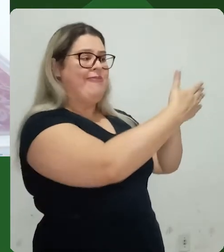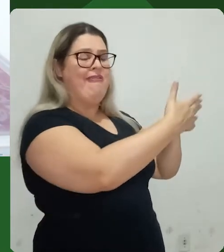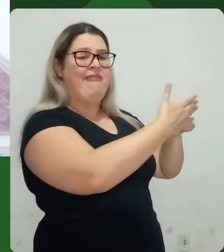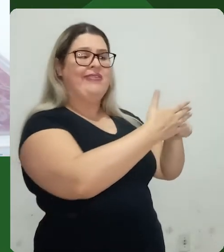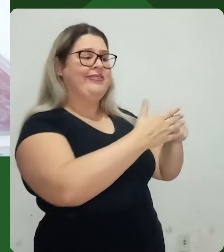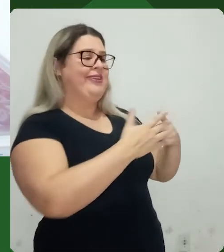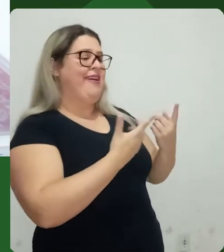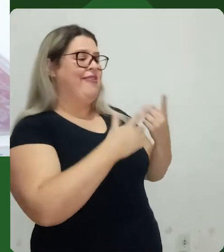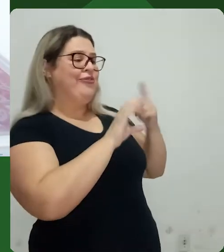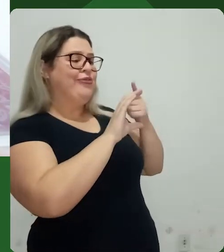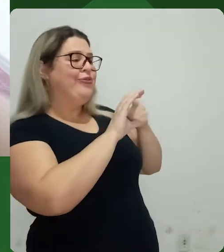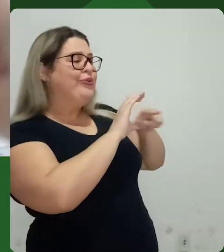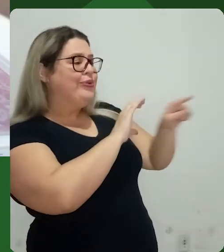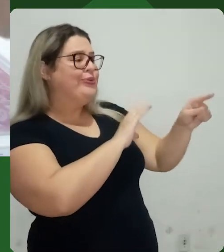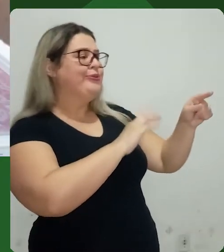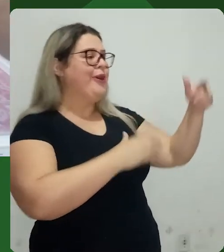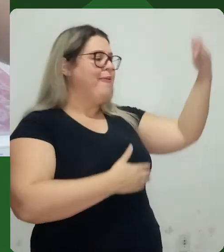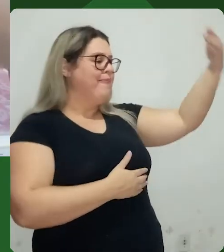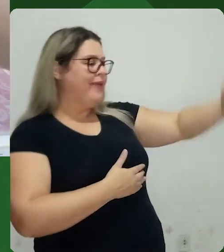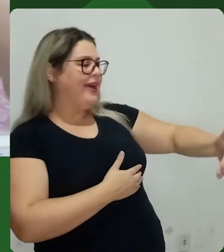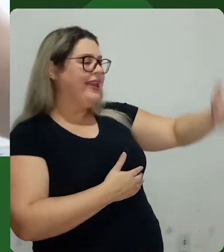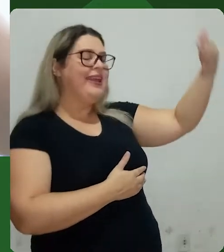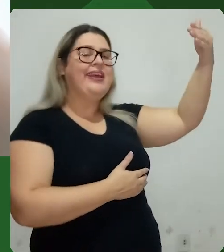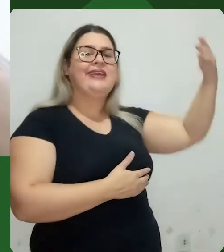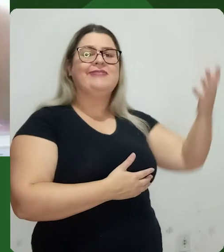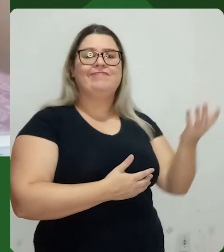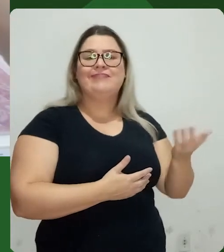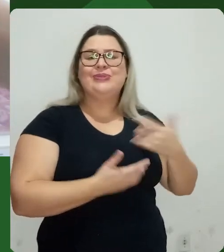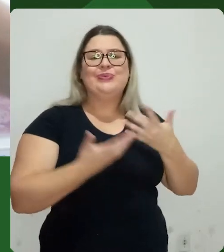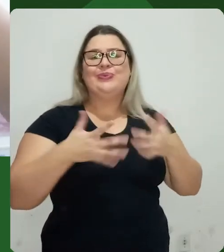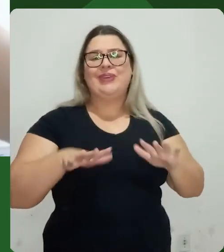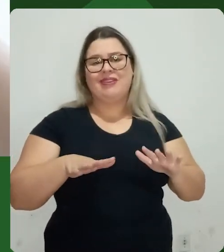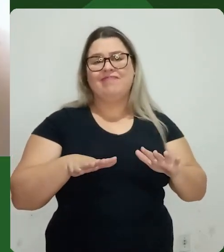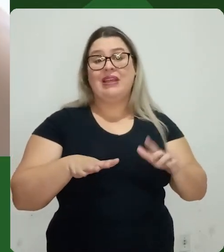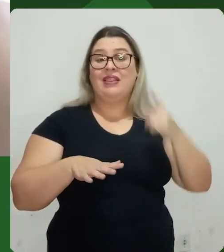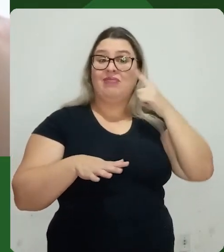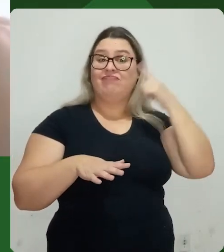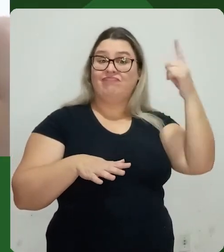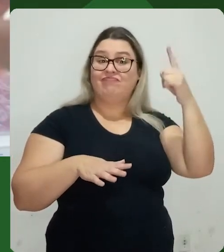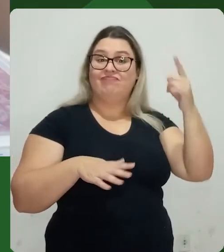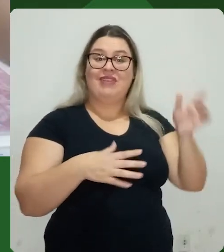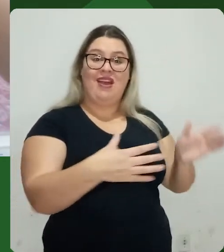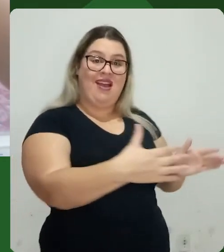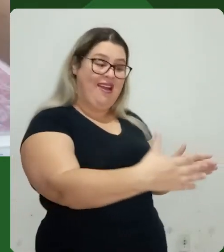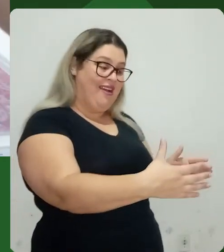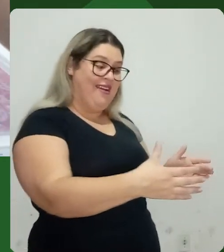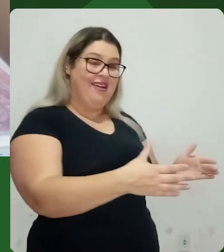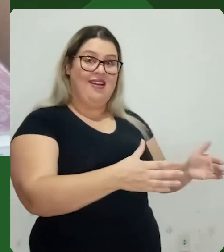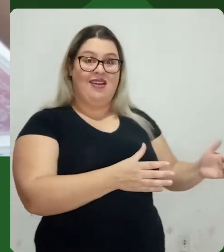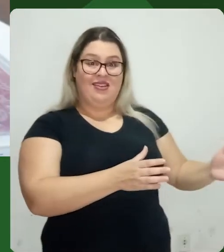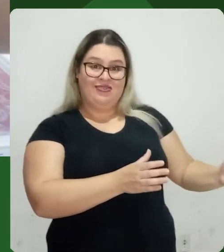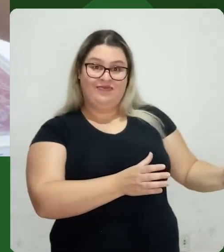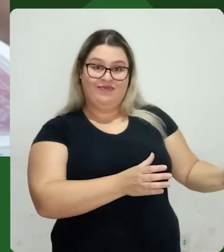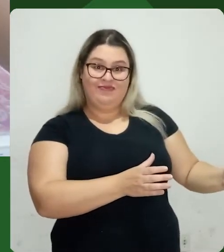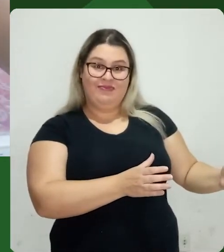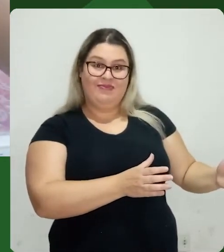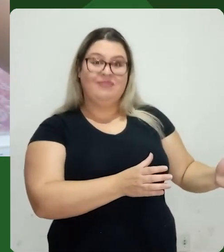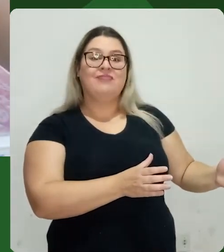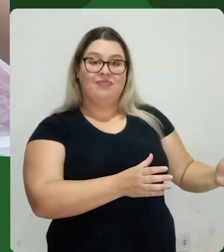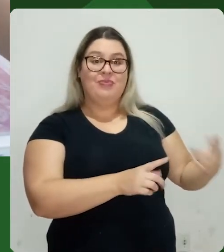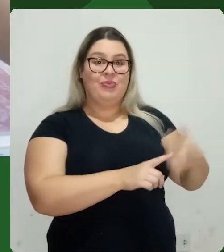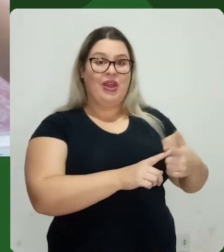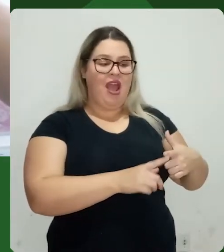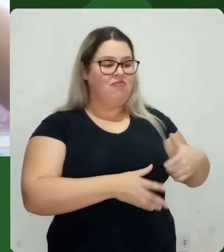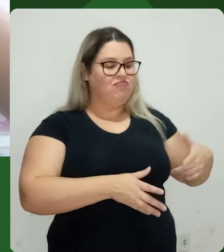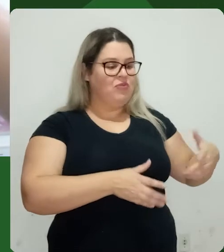do produto que ele está aparecendo pra além do fundo. Ou seja, está pegando ali a parte da parede, não o preto. E eu não queria isso. Então girei a